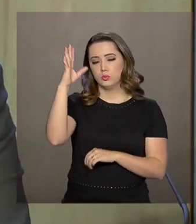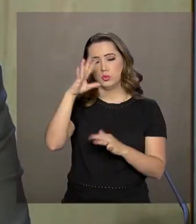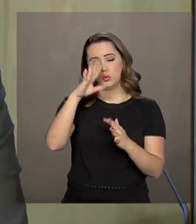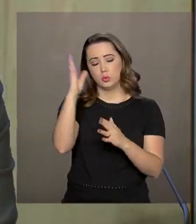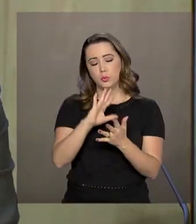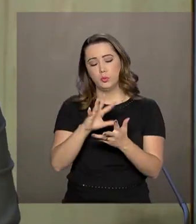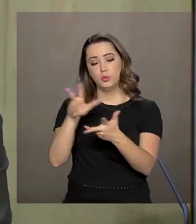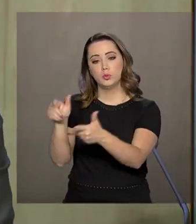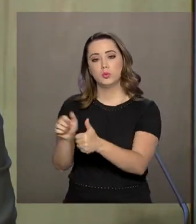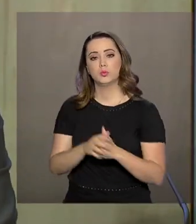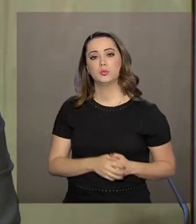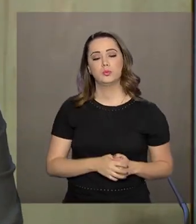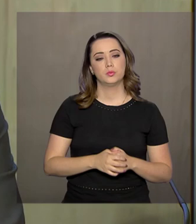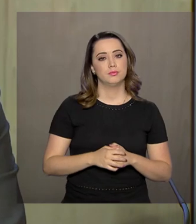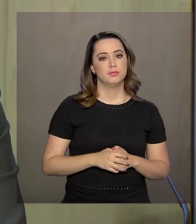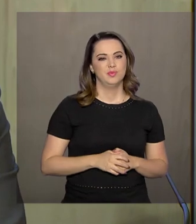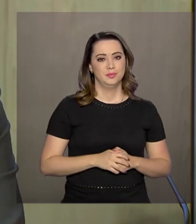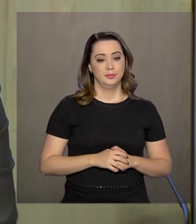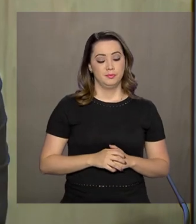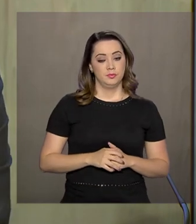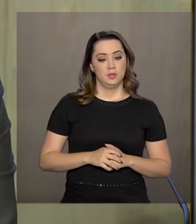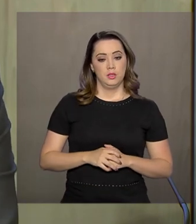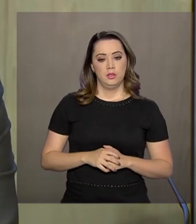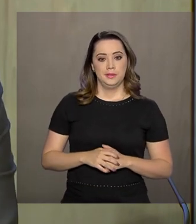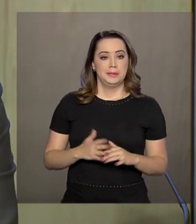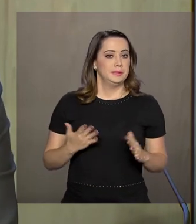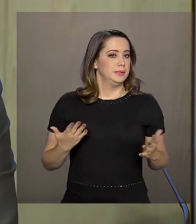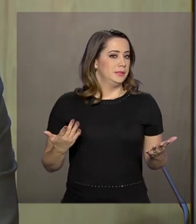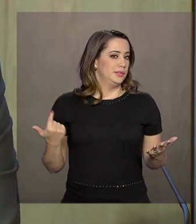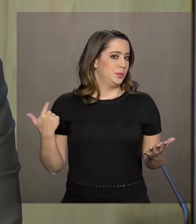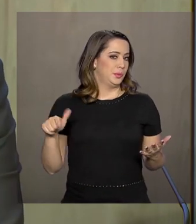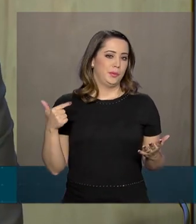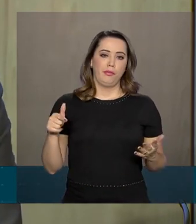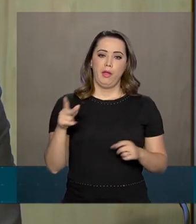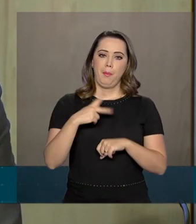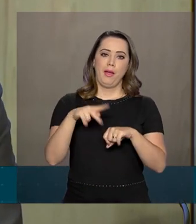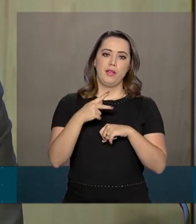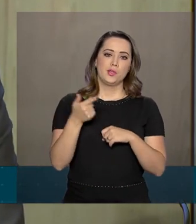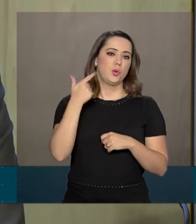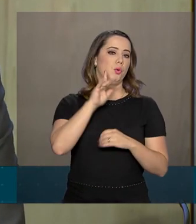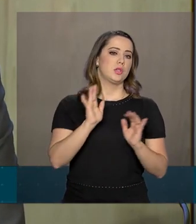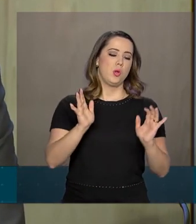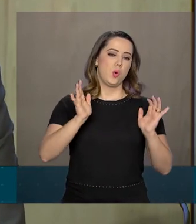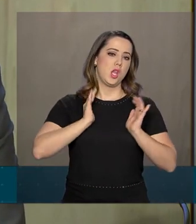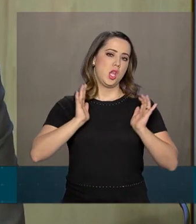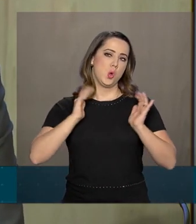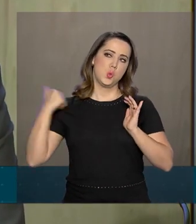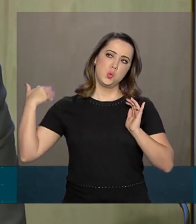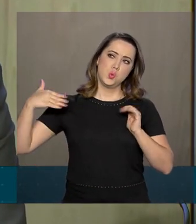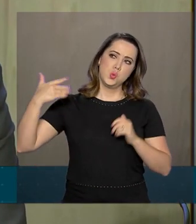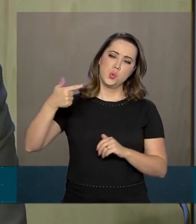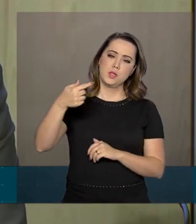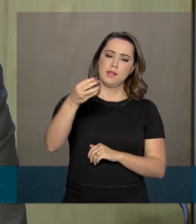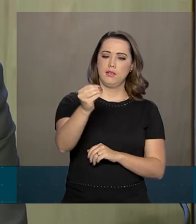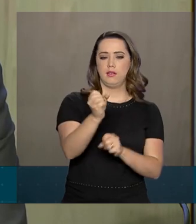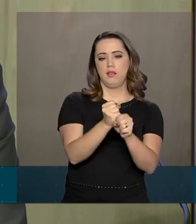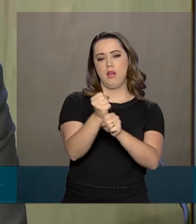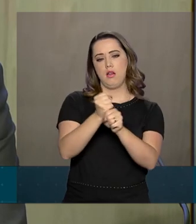Não há país que tenha ficado rico nos últimos 70 anos